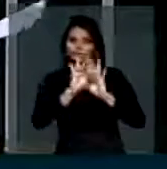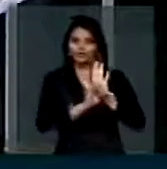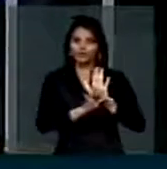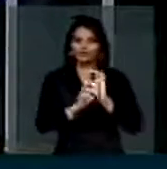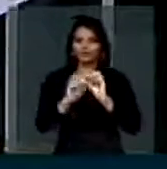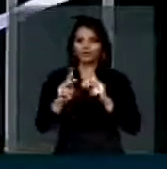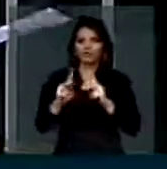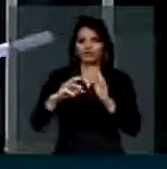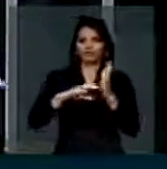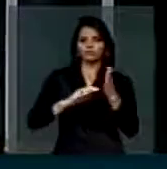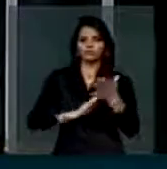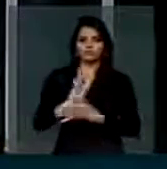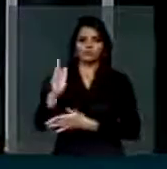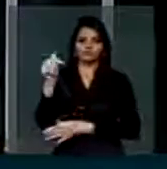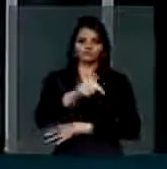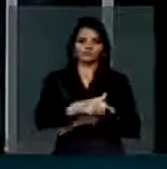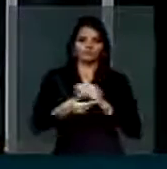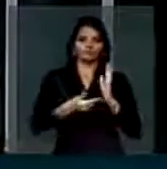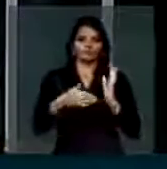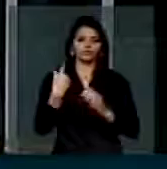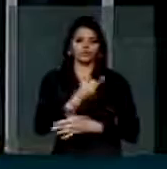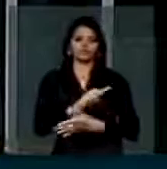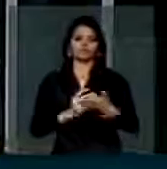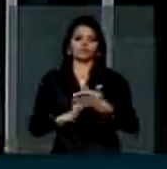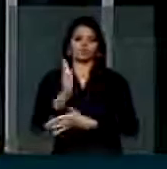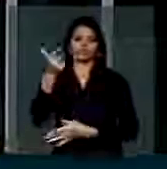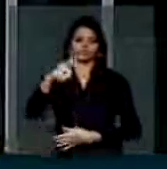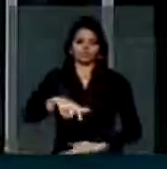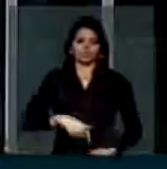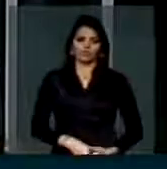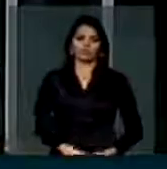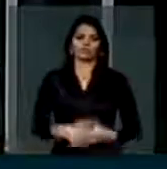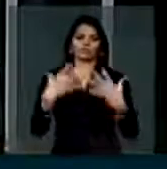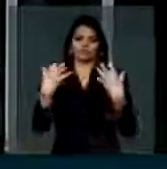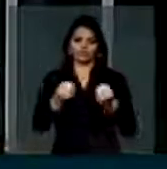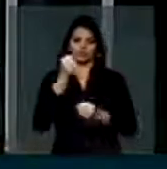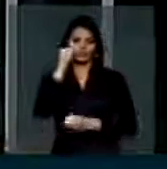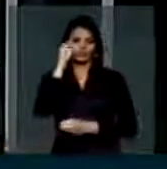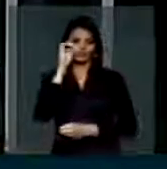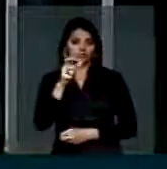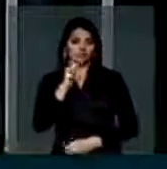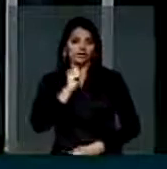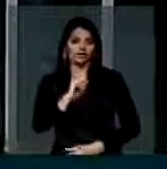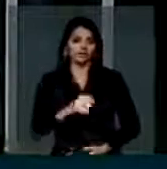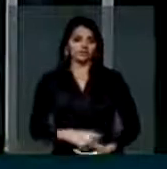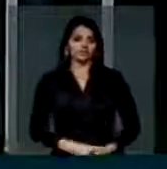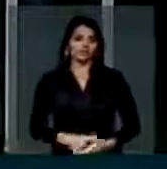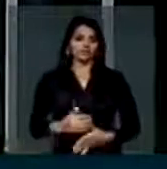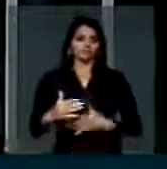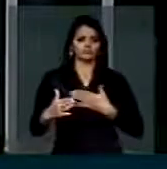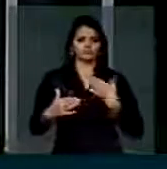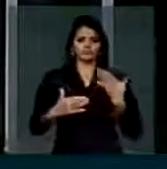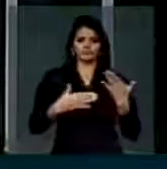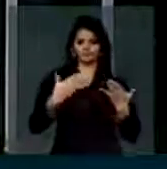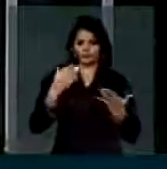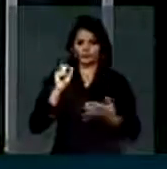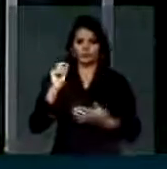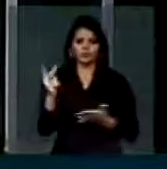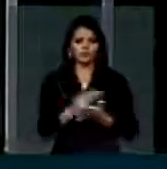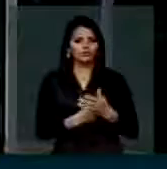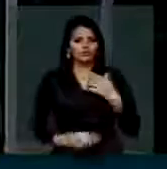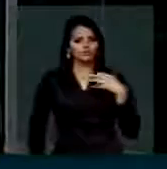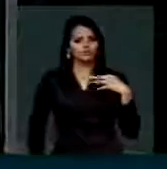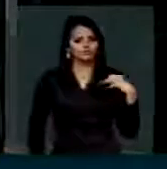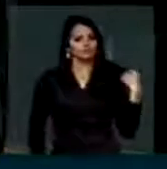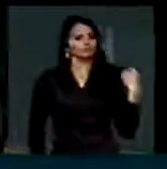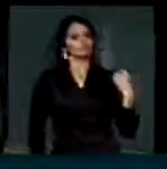Senado aprovou, veio para cá novamente, nós aprovamos novamente, atendendo os interesses. E, surpreendentemente,